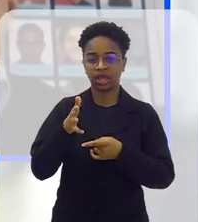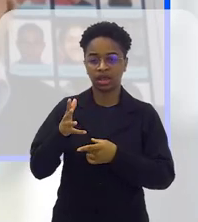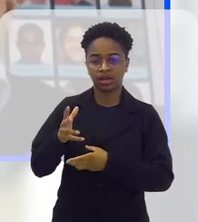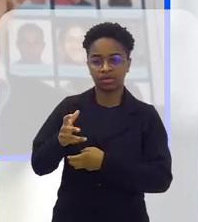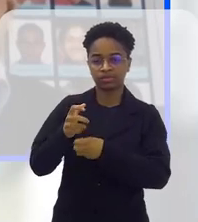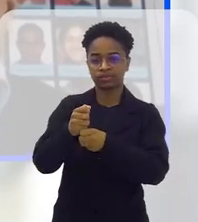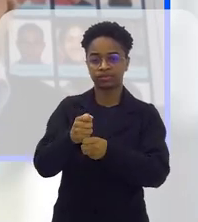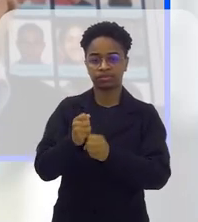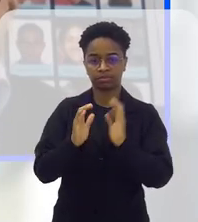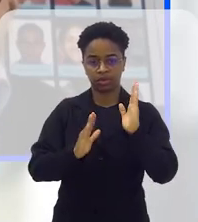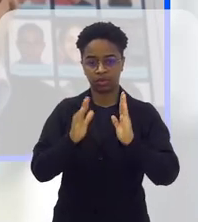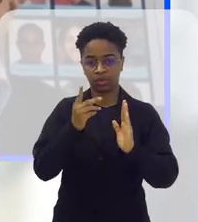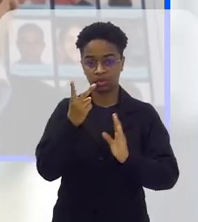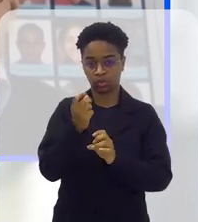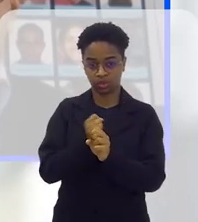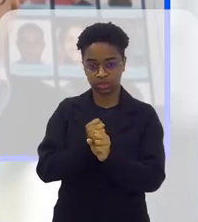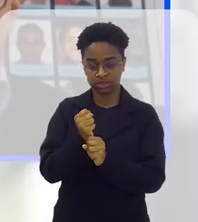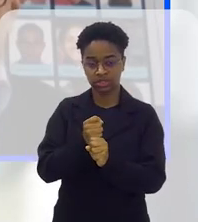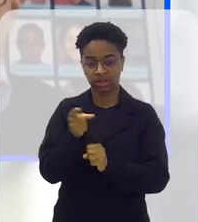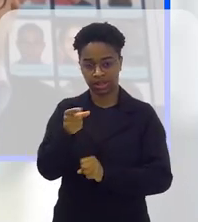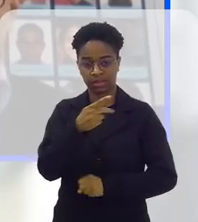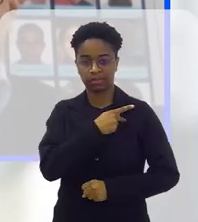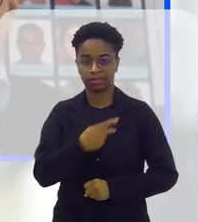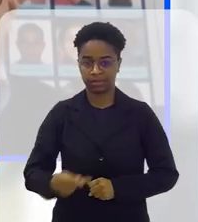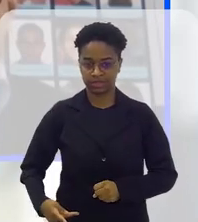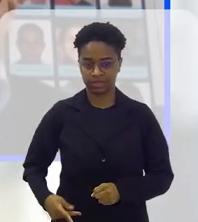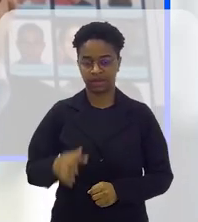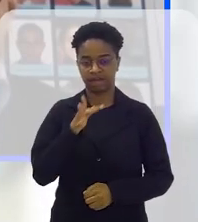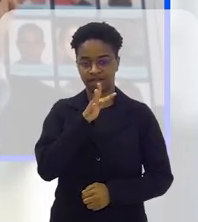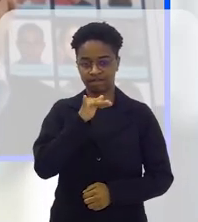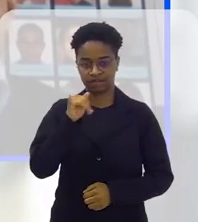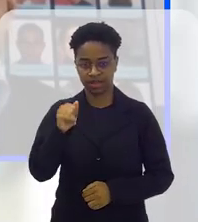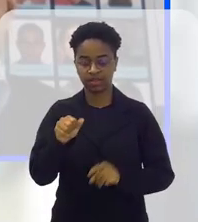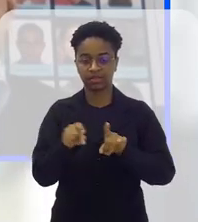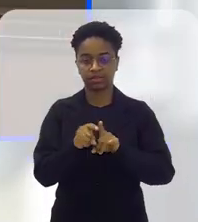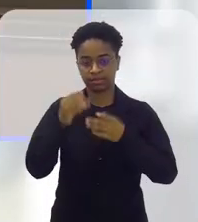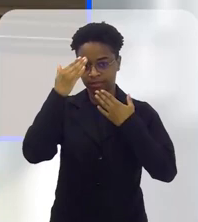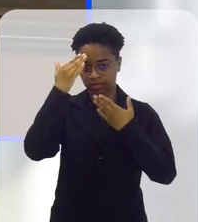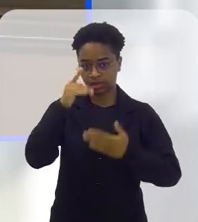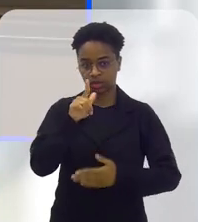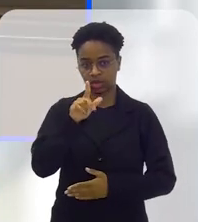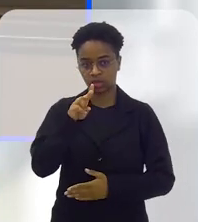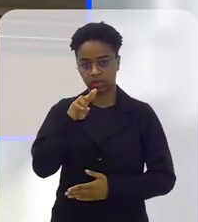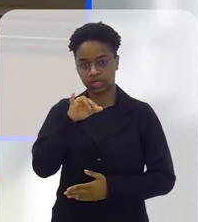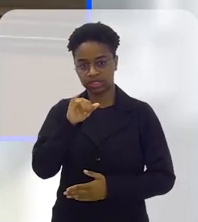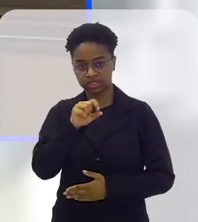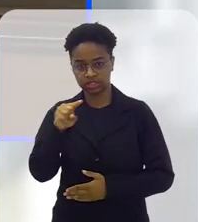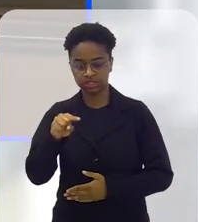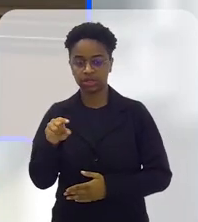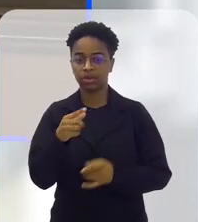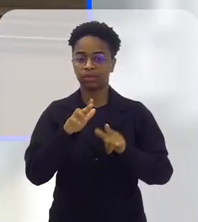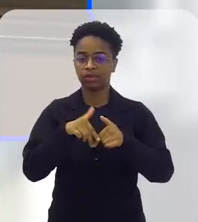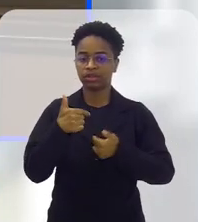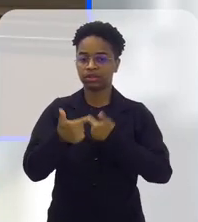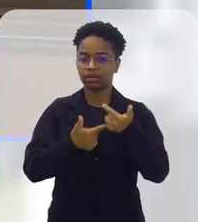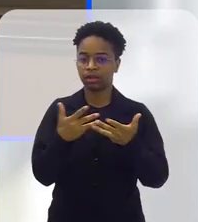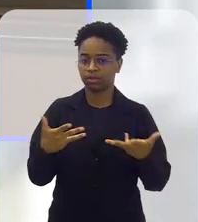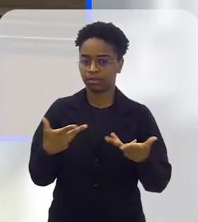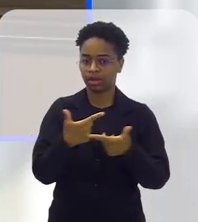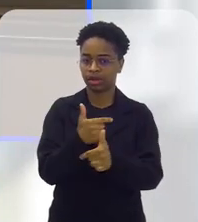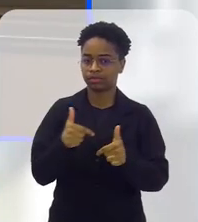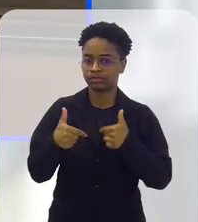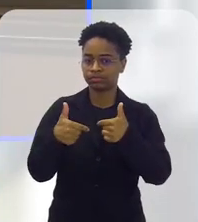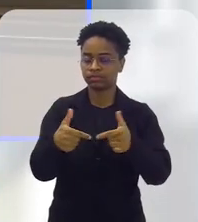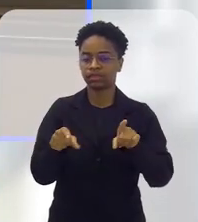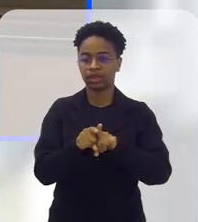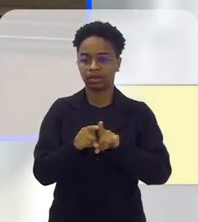fazer dois anos agora, no ano que vem, ela faz dois anos de presidente da FIA. Agradecer ao Luizinho também pelo trabalho lindo que está sendo